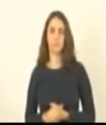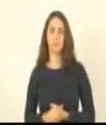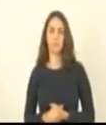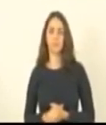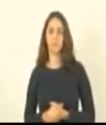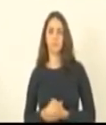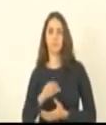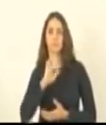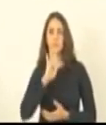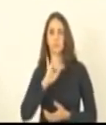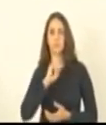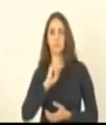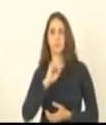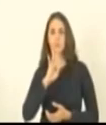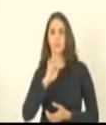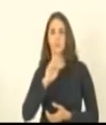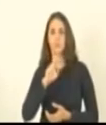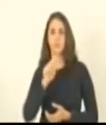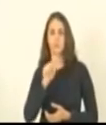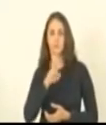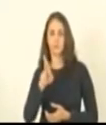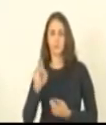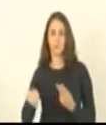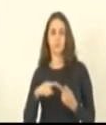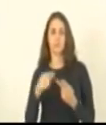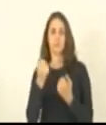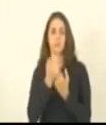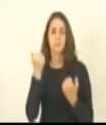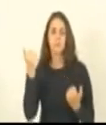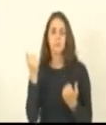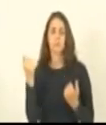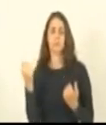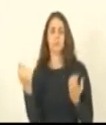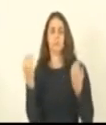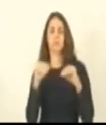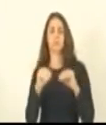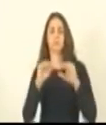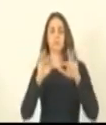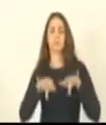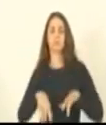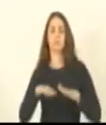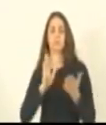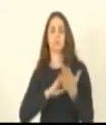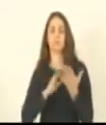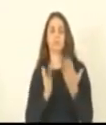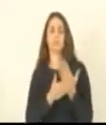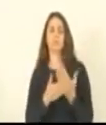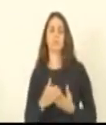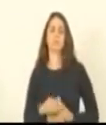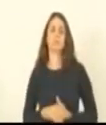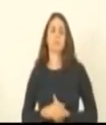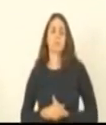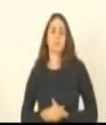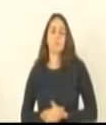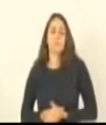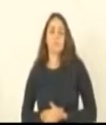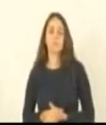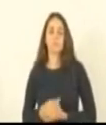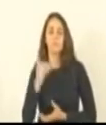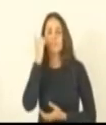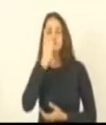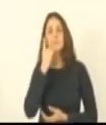acatado pela mesa diretora vai constar em ata então nesse momento deputado João Cosa